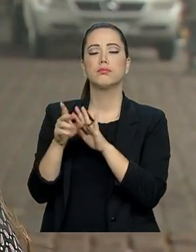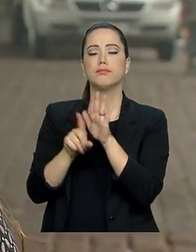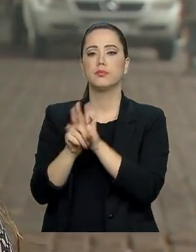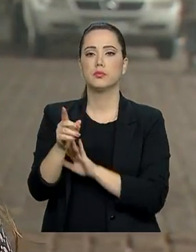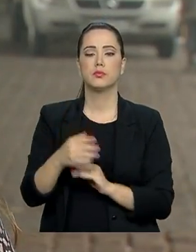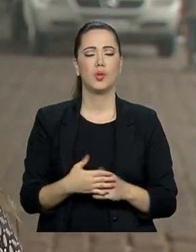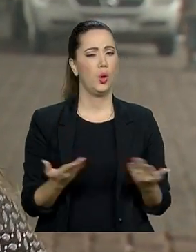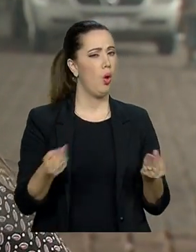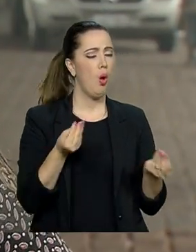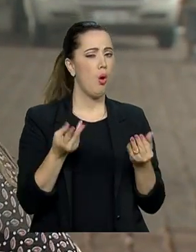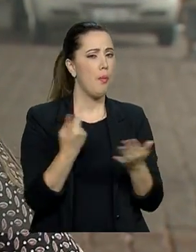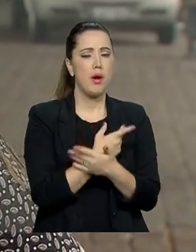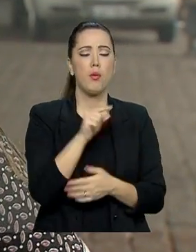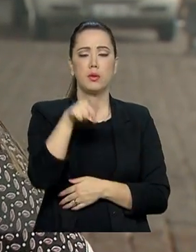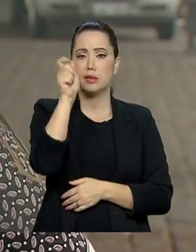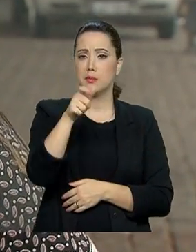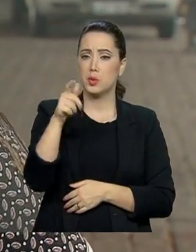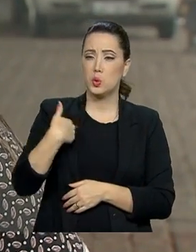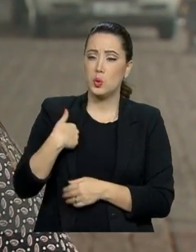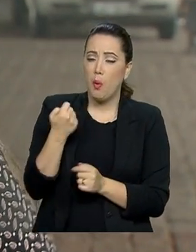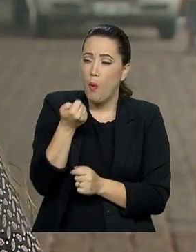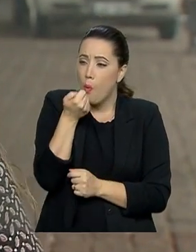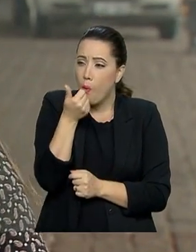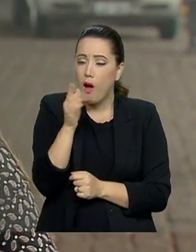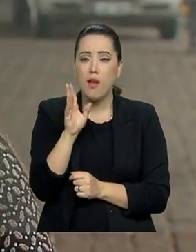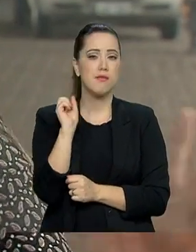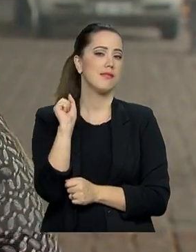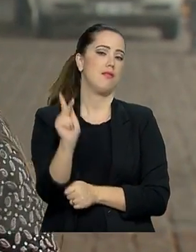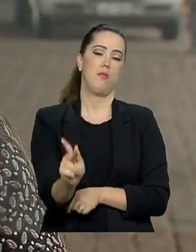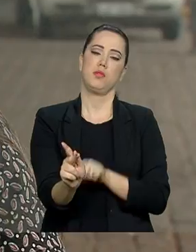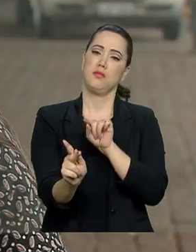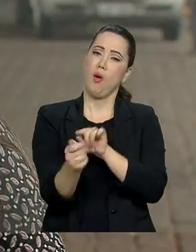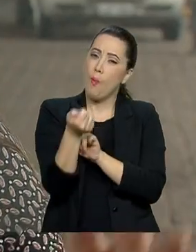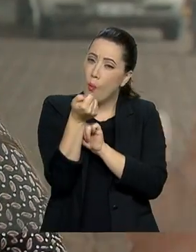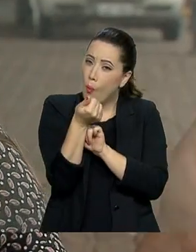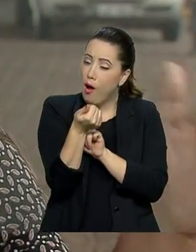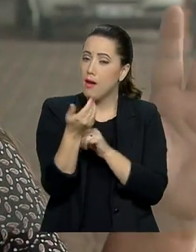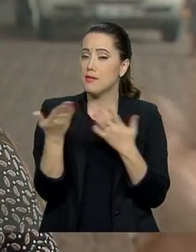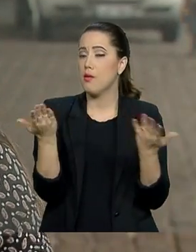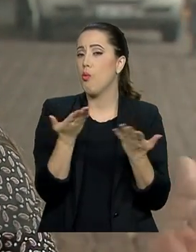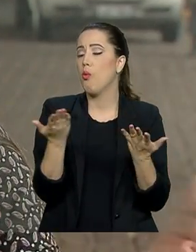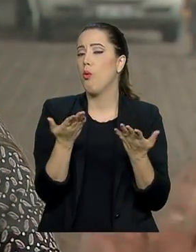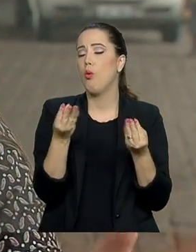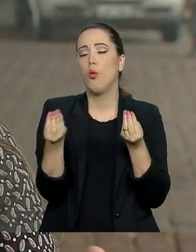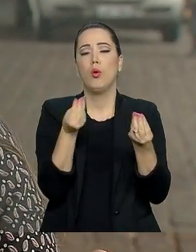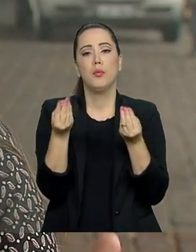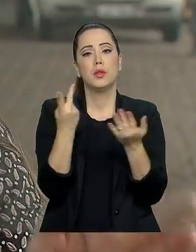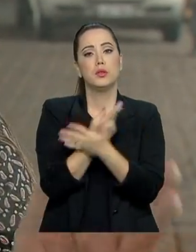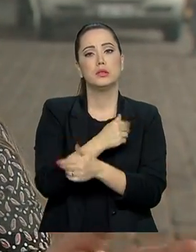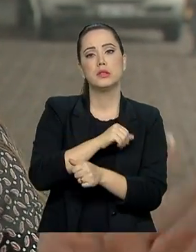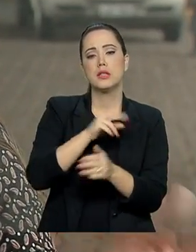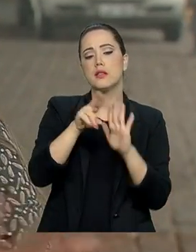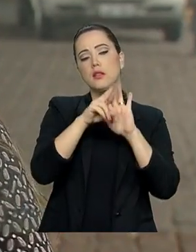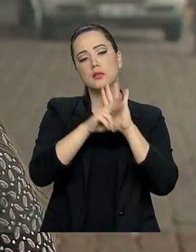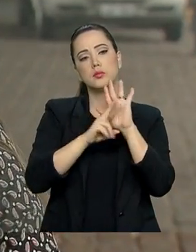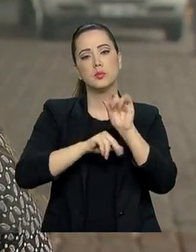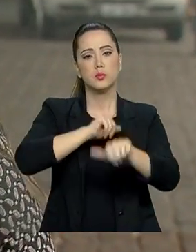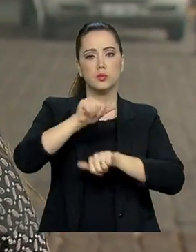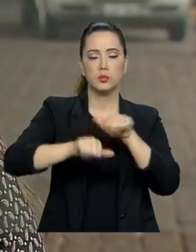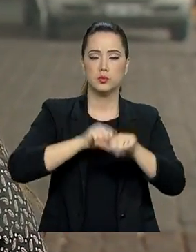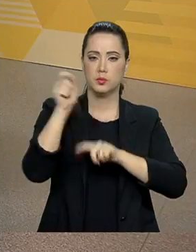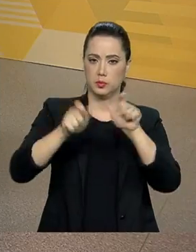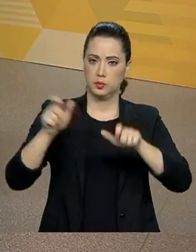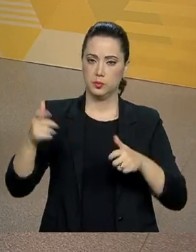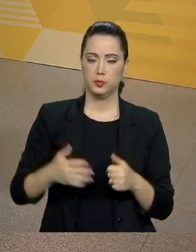de pessoas que têm pouquíssimo tempo para aposentar? Como é que fica a regra de transição para essas pessoas?